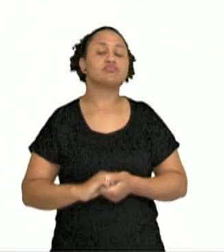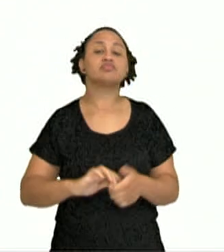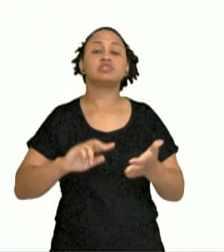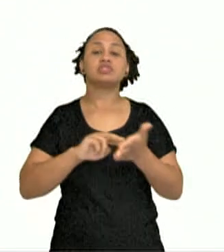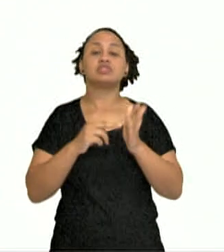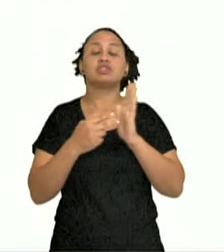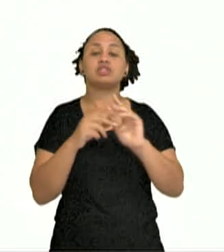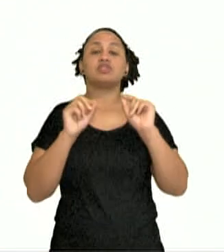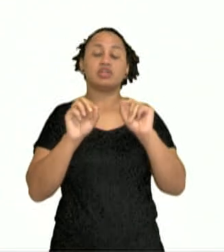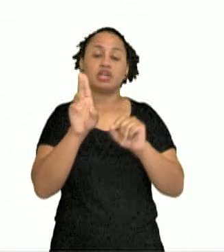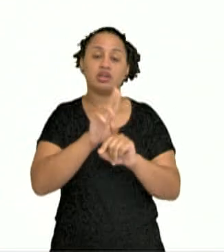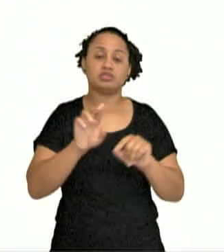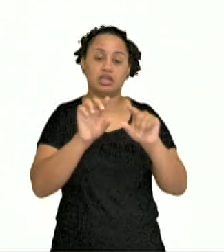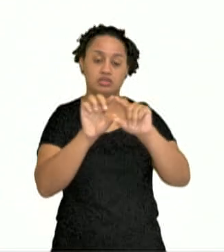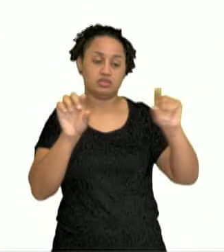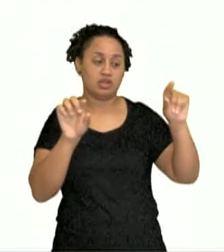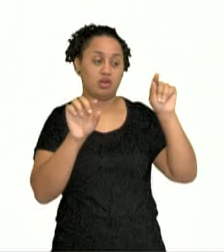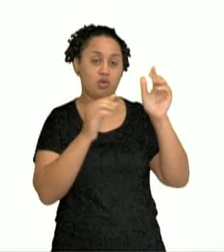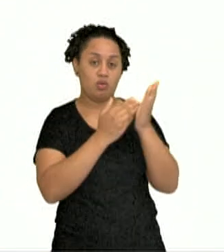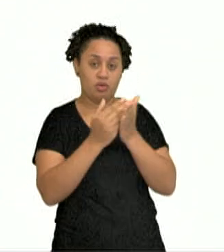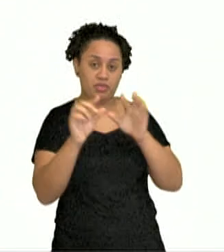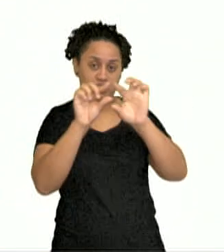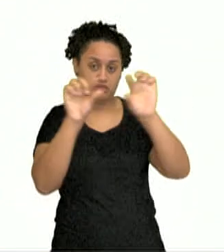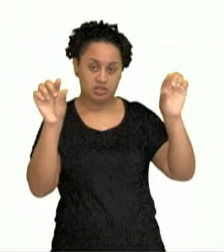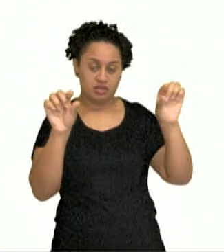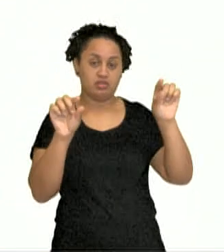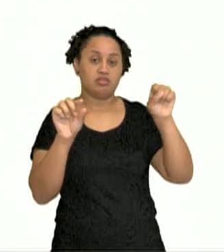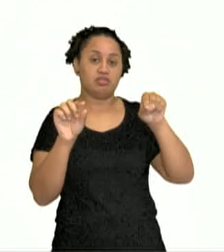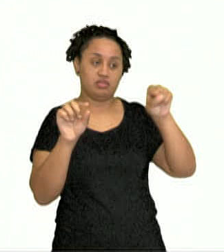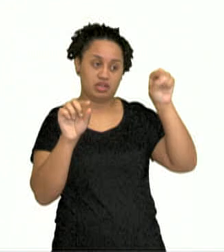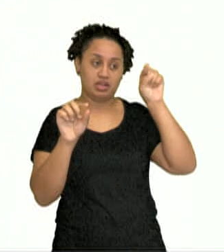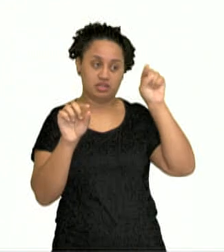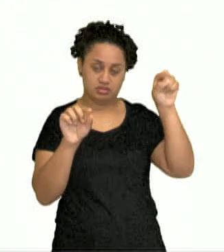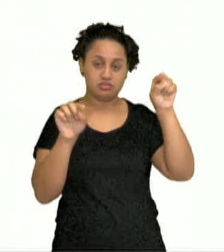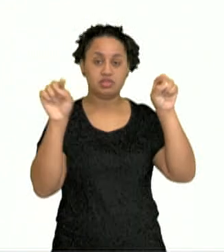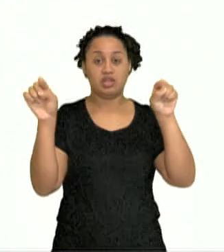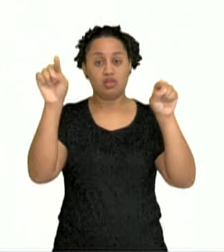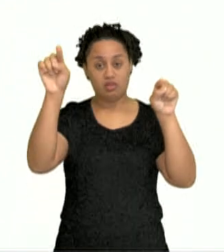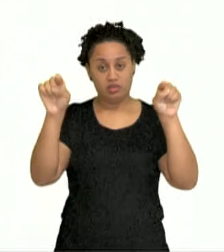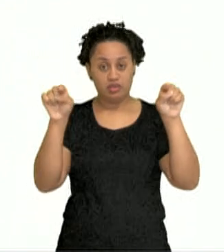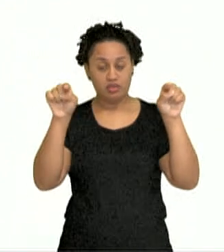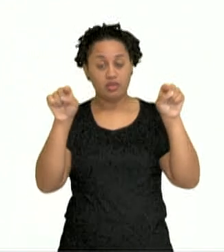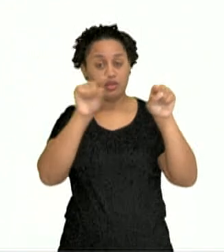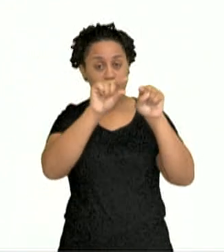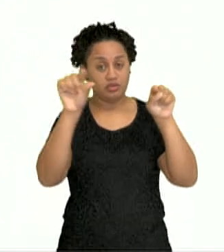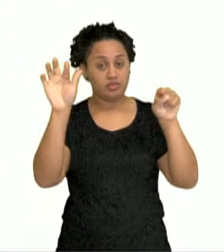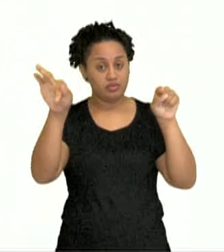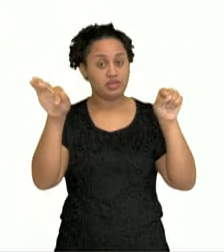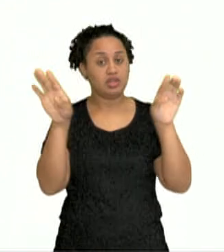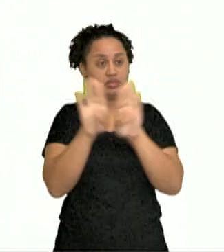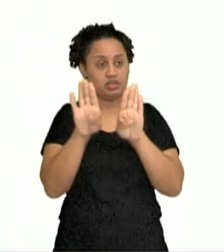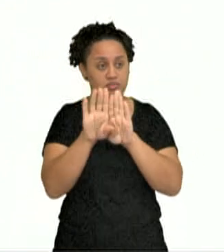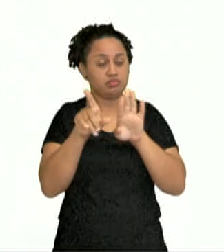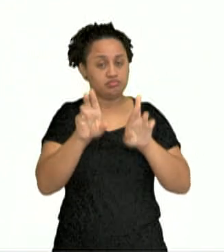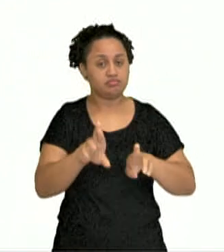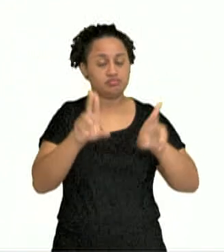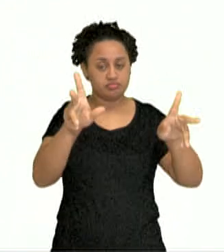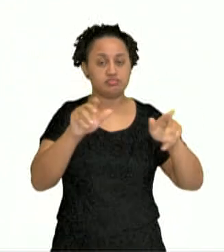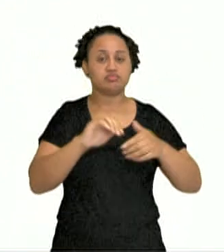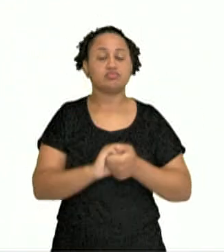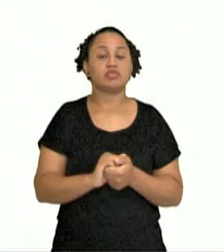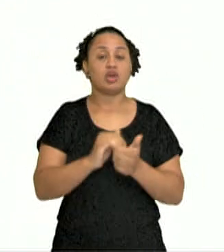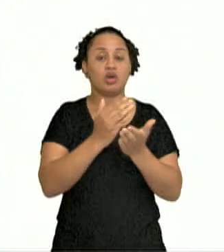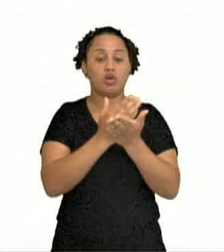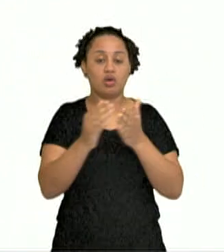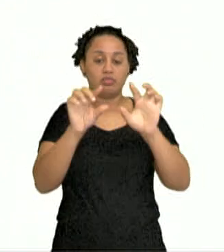são usados tanto no começo da frase quanto no final da frase, porém com um diferencial. no começo da